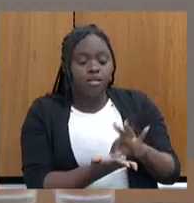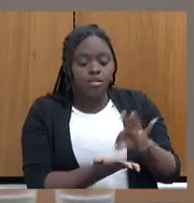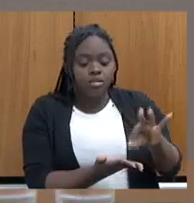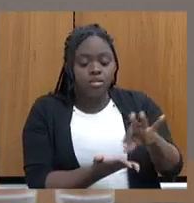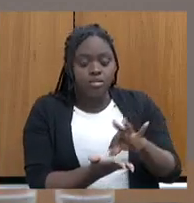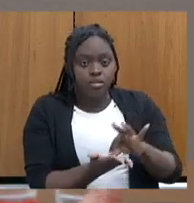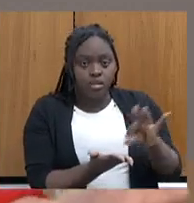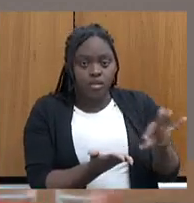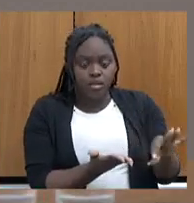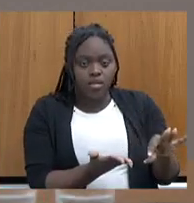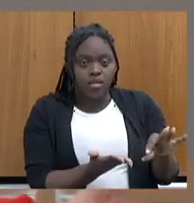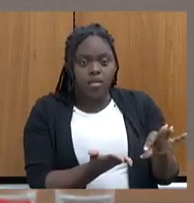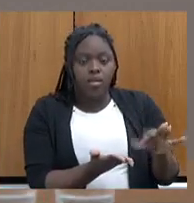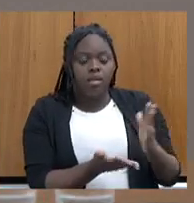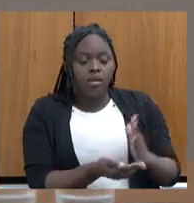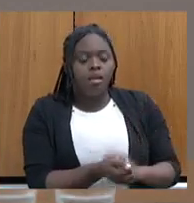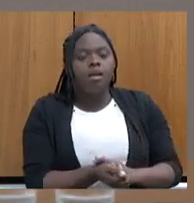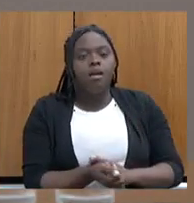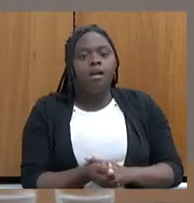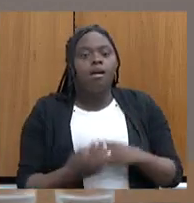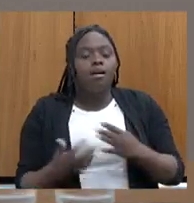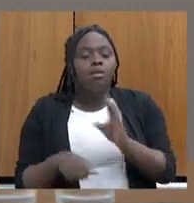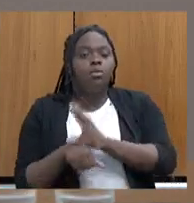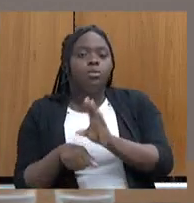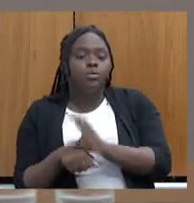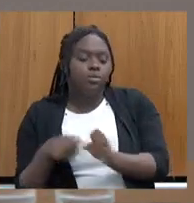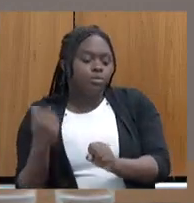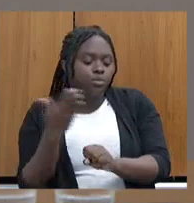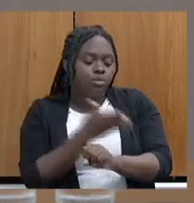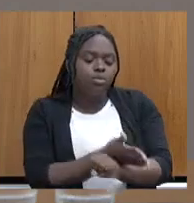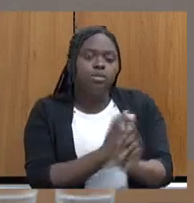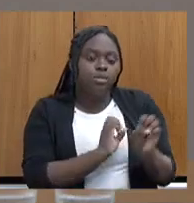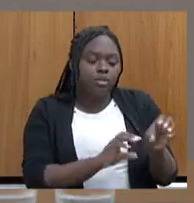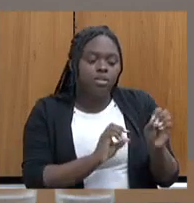entra qualificando essas pessoas para mexer com a terra.